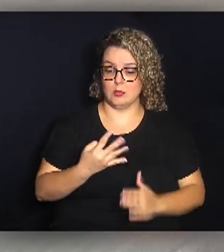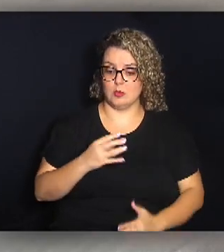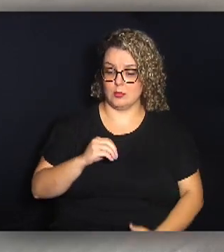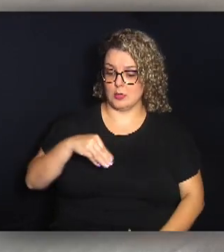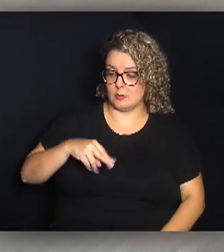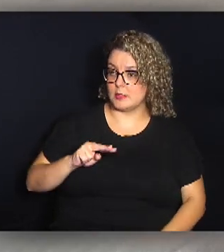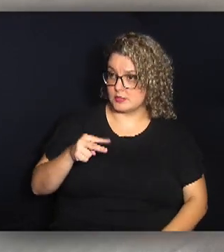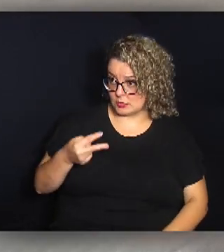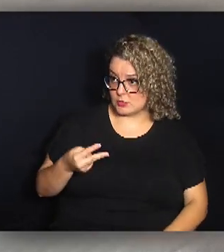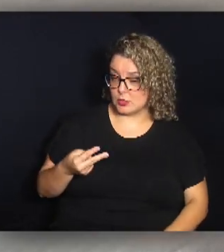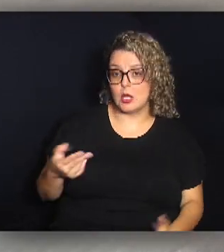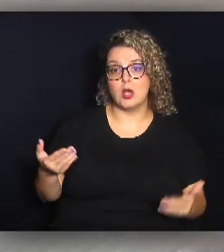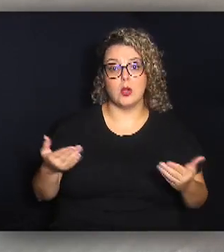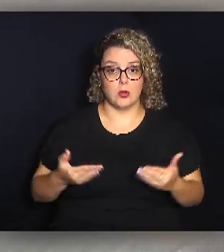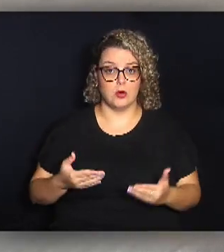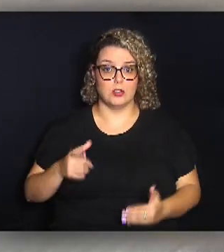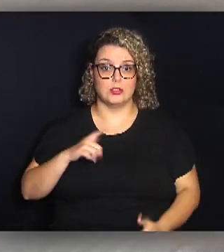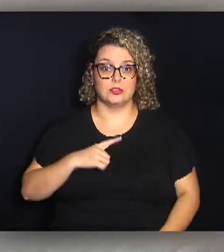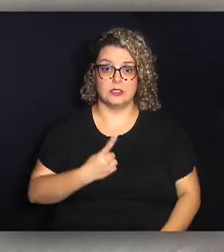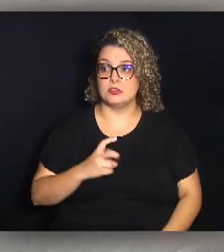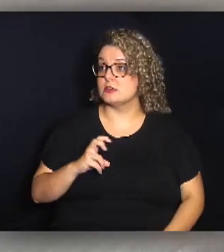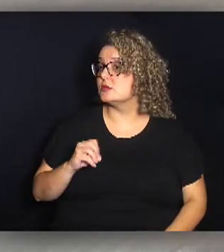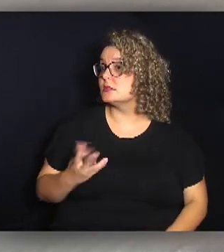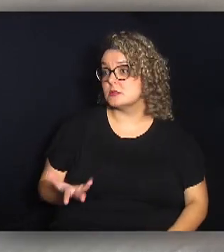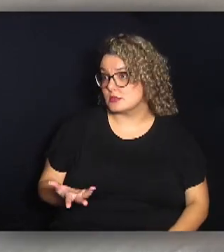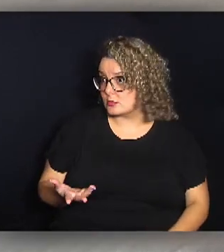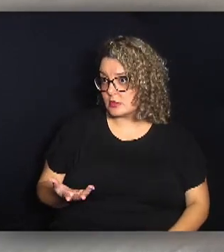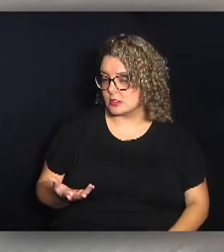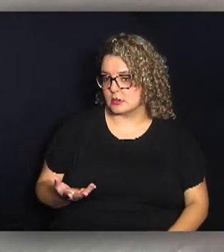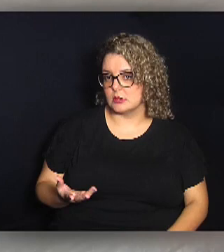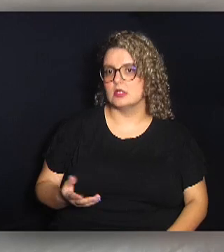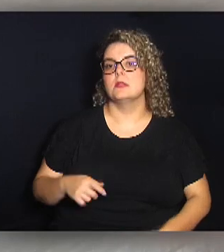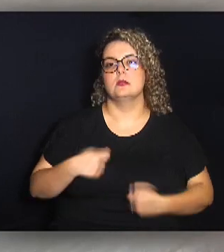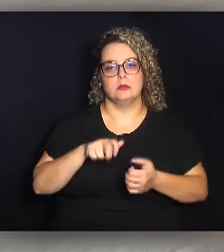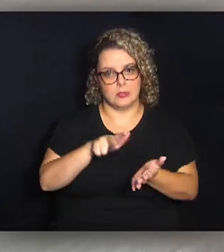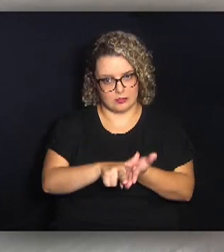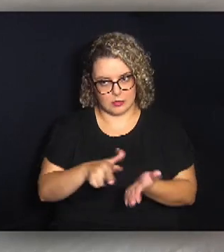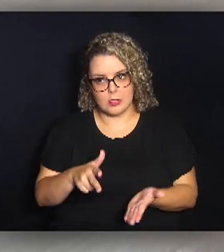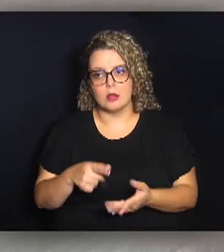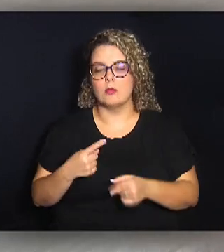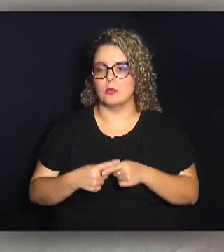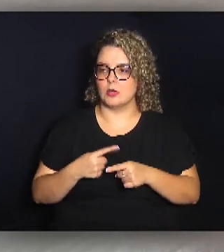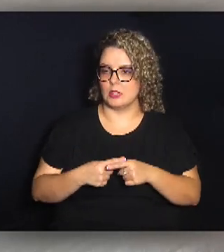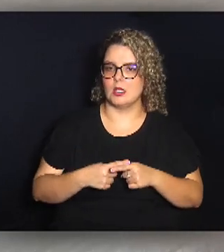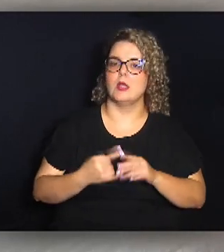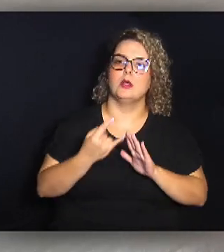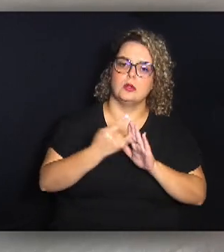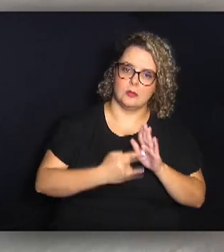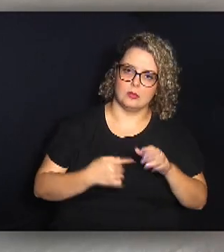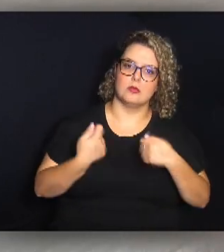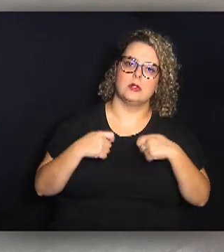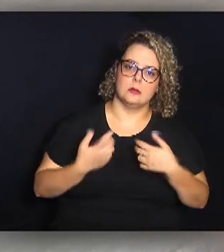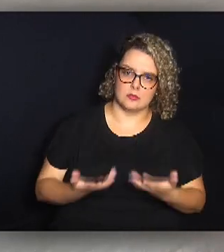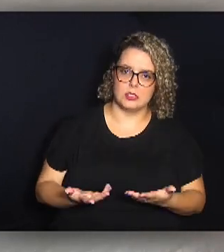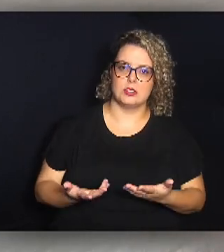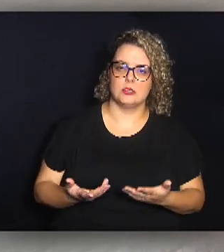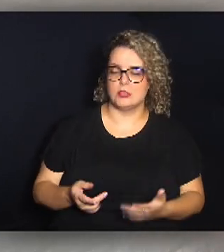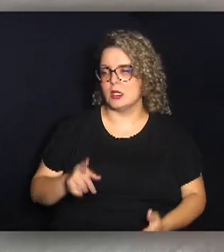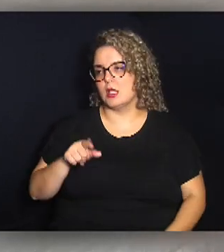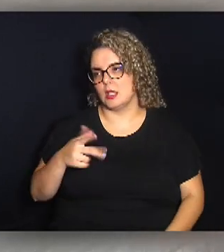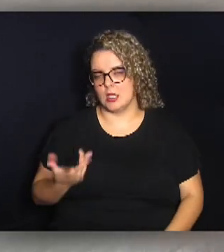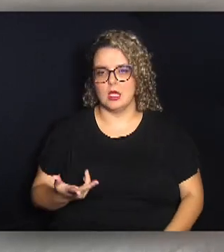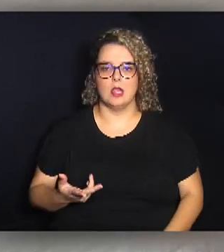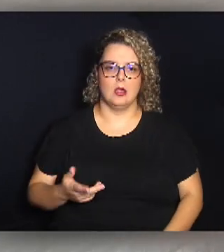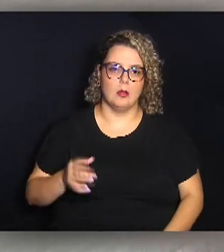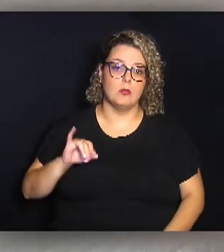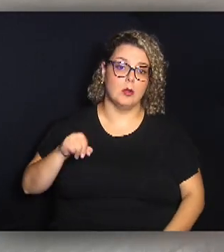quadrados e hoje ele tem 150, então tem que regularizar, porque a documentação é necessária. Então, é uma chance que a